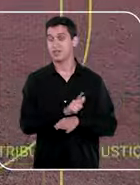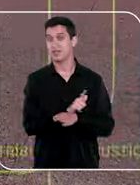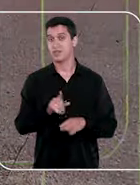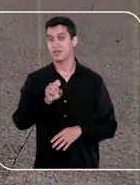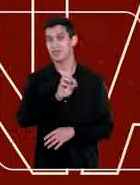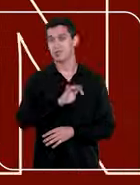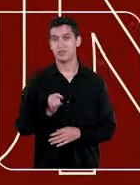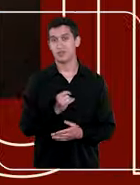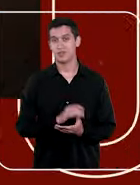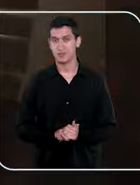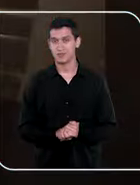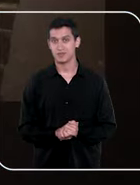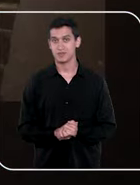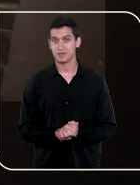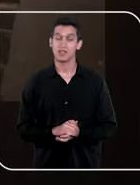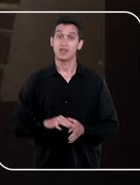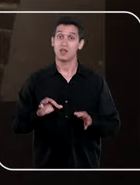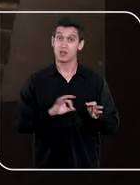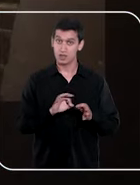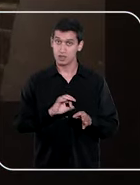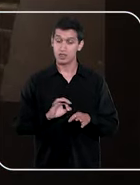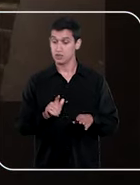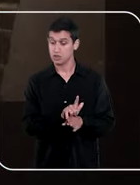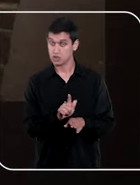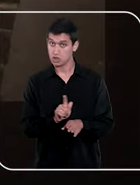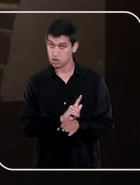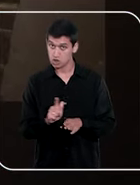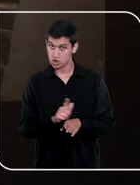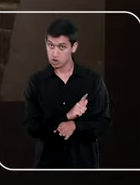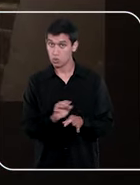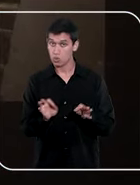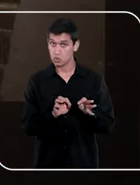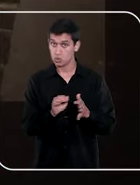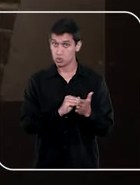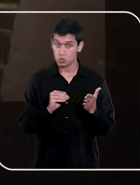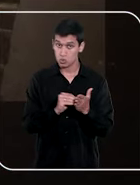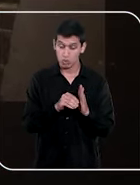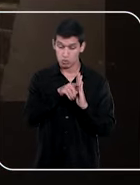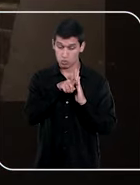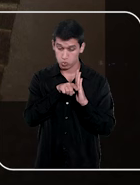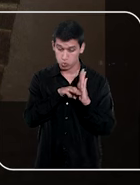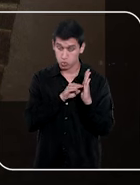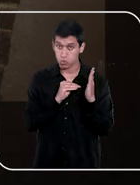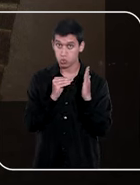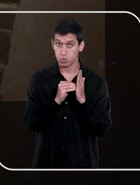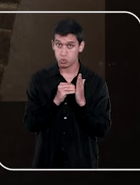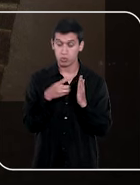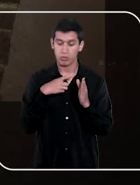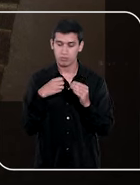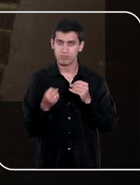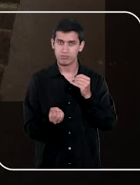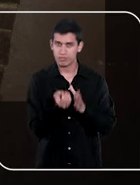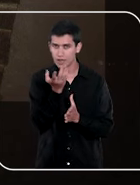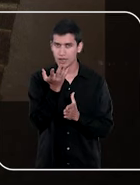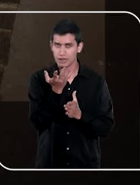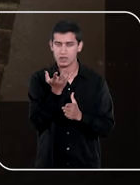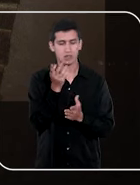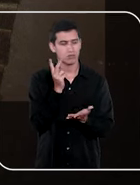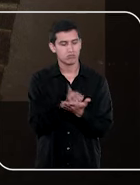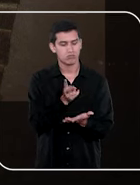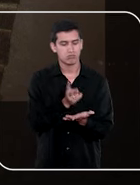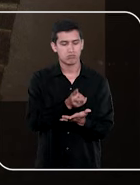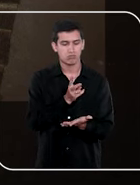do STJ. Com o plano de gestão definido, as reuniões de análise estratégica se tornaram uma prática